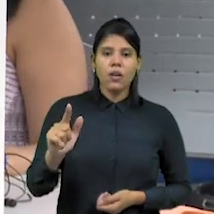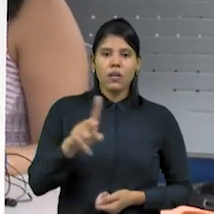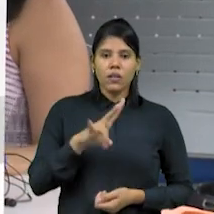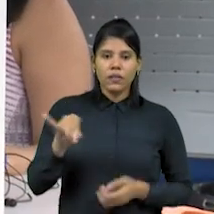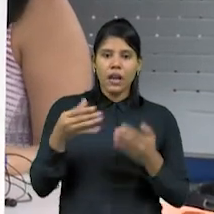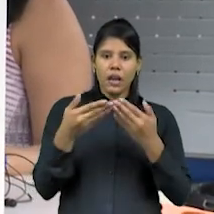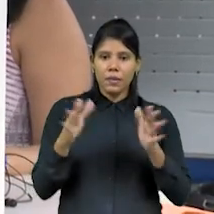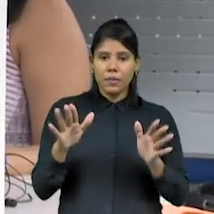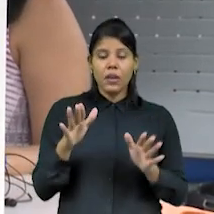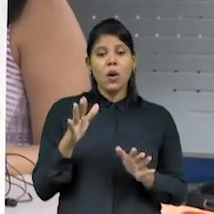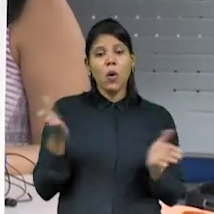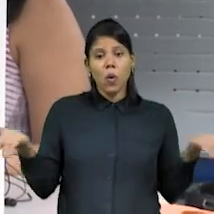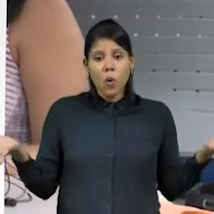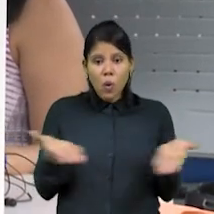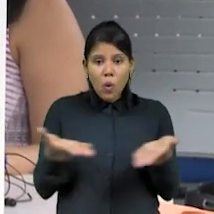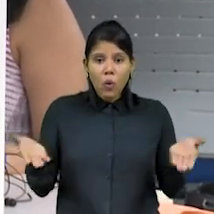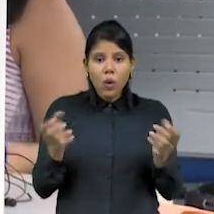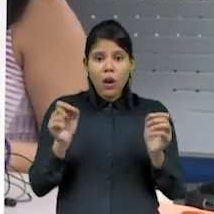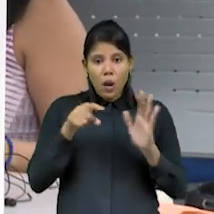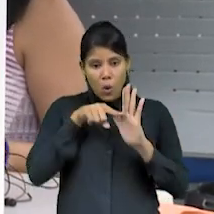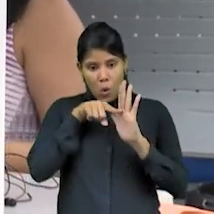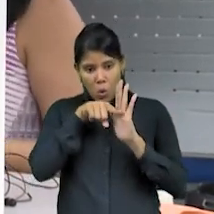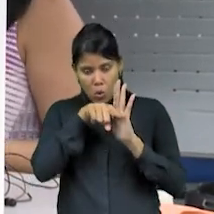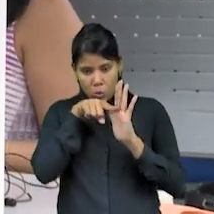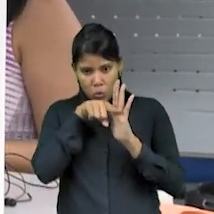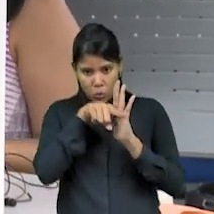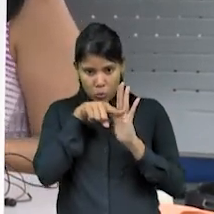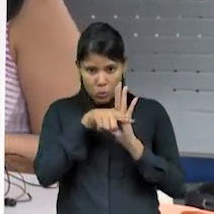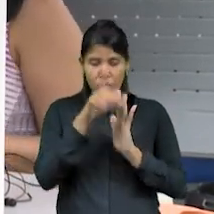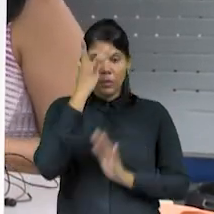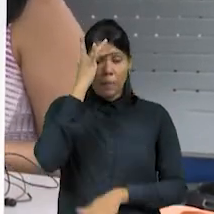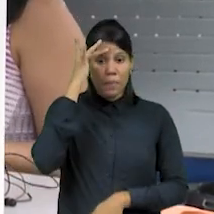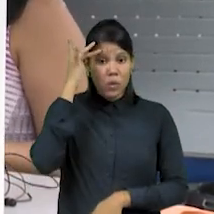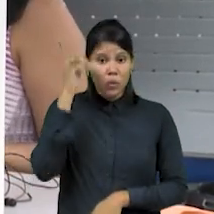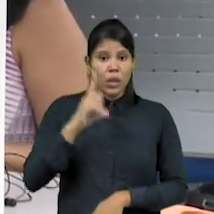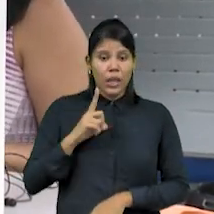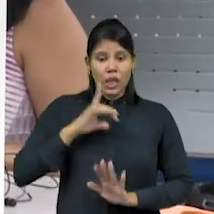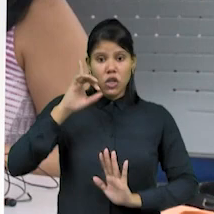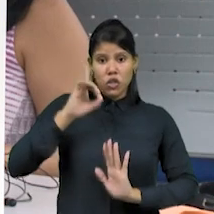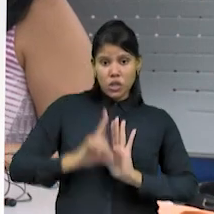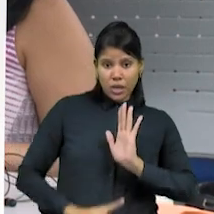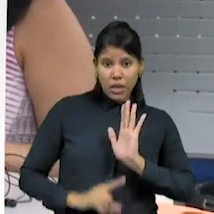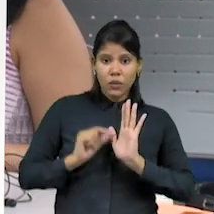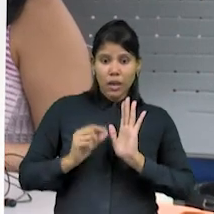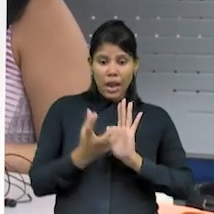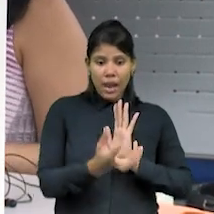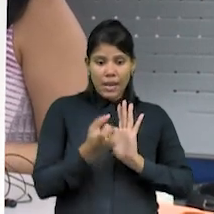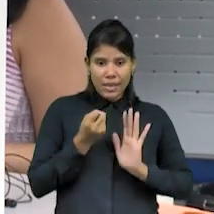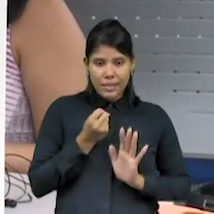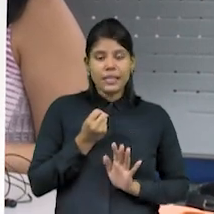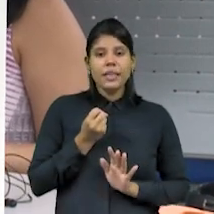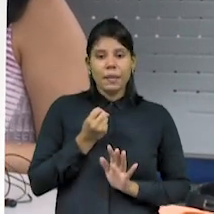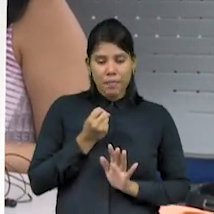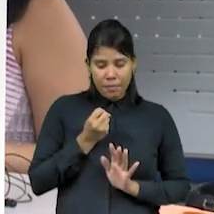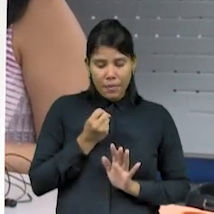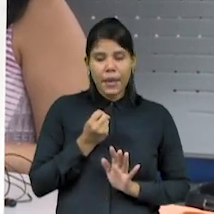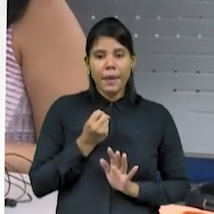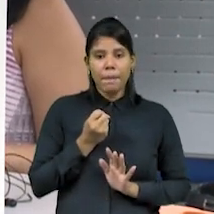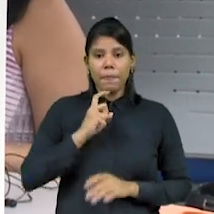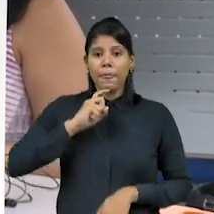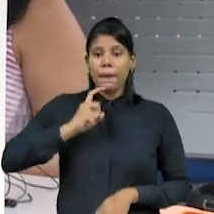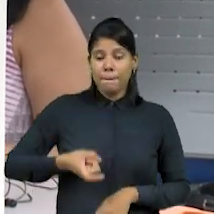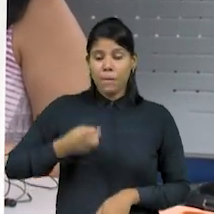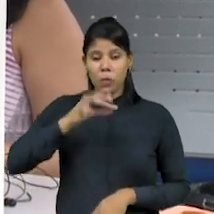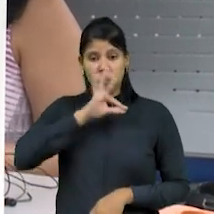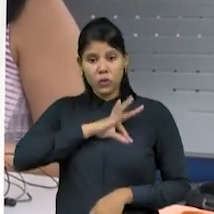as consultas a mais um lote residual de restituições do Imposto de Renda Pessoa Física 2021 e também